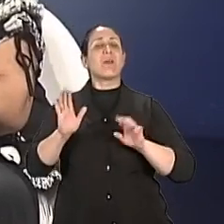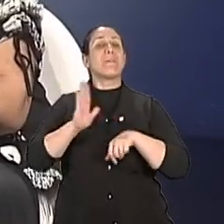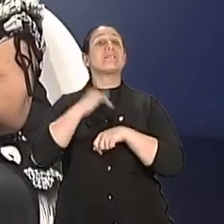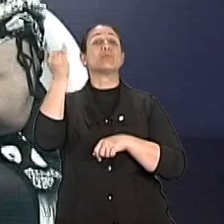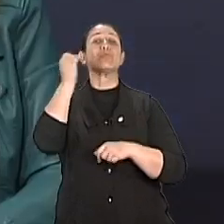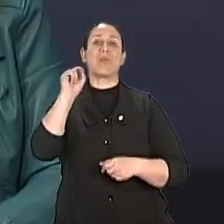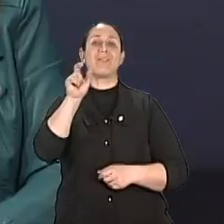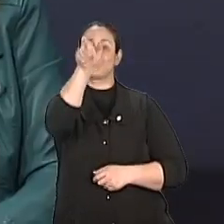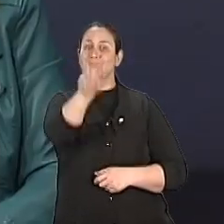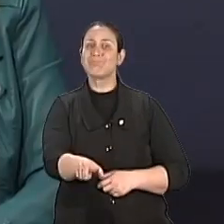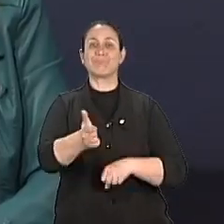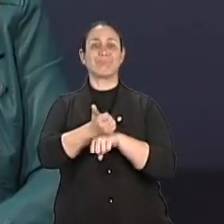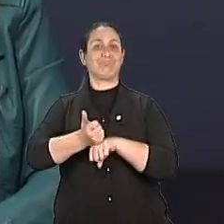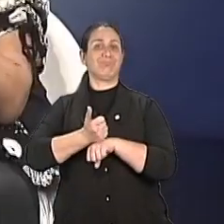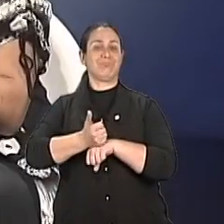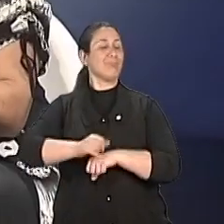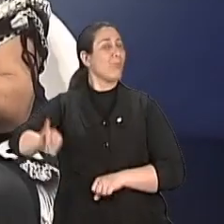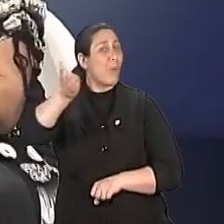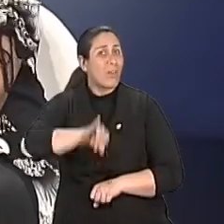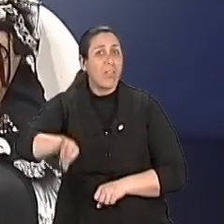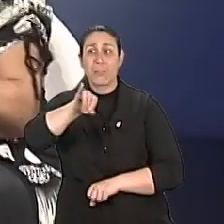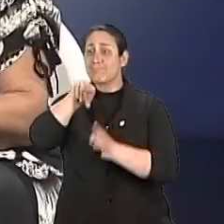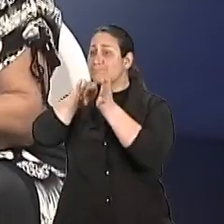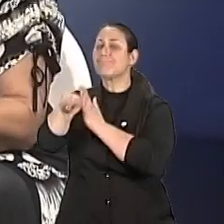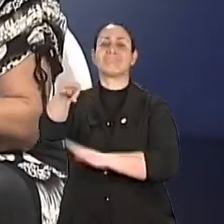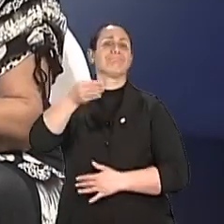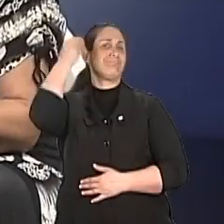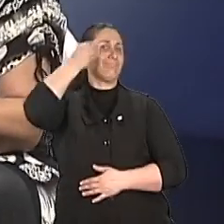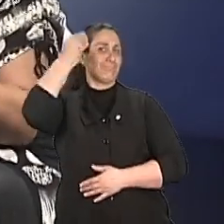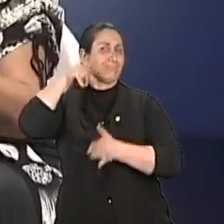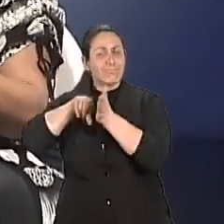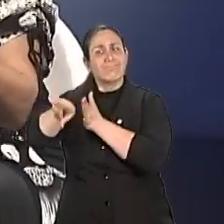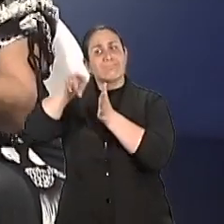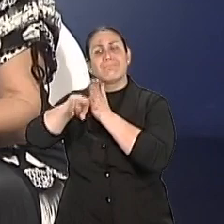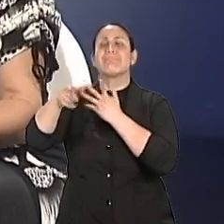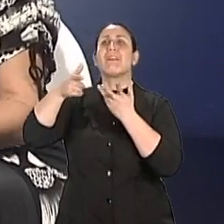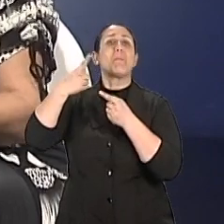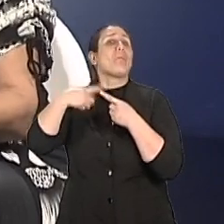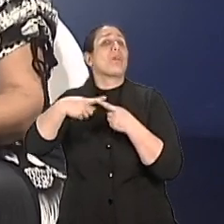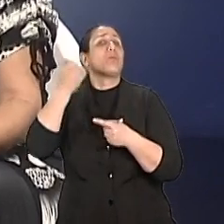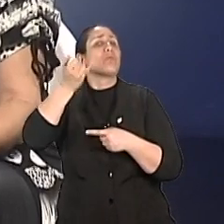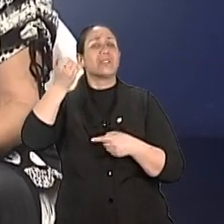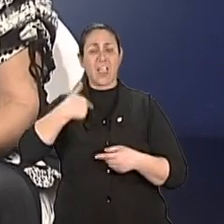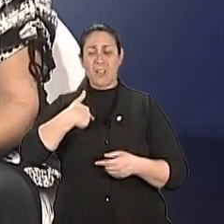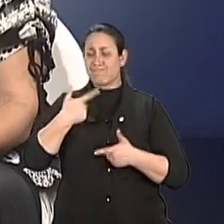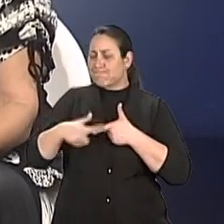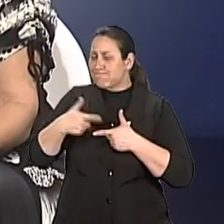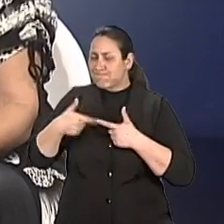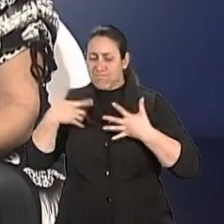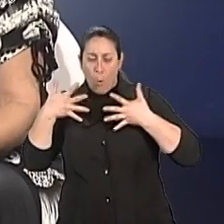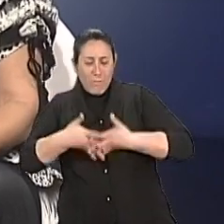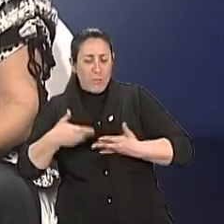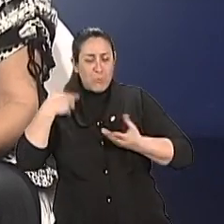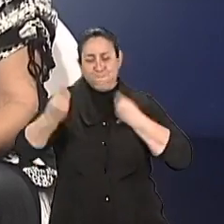um especialista. Ah, com certeza. Nesta hora, sozinhos, fica mais difícil ainda. Muito Por que não buscar um especialista numa hora de conflito,